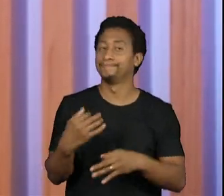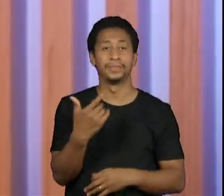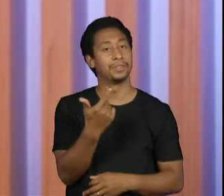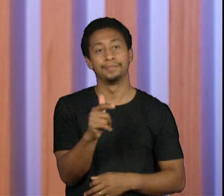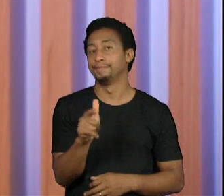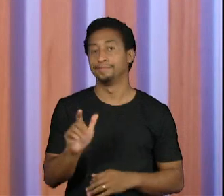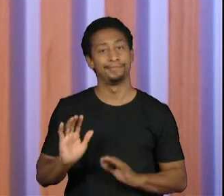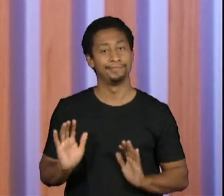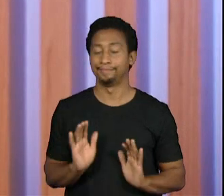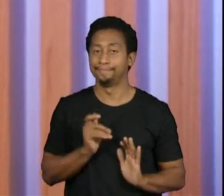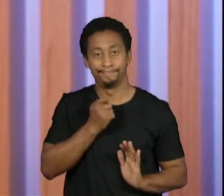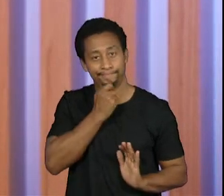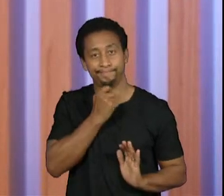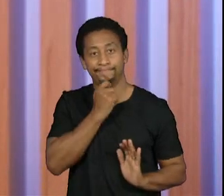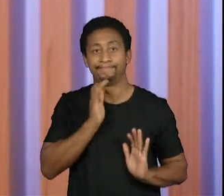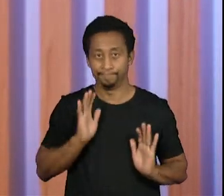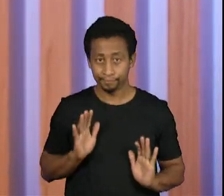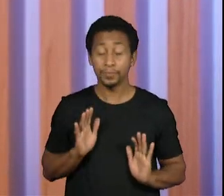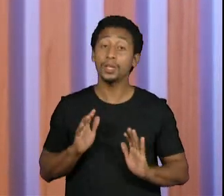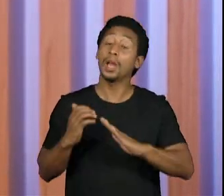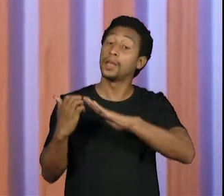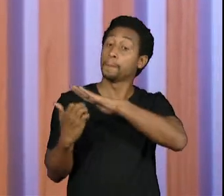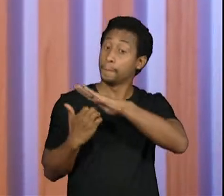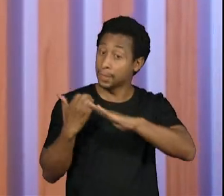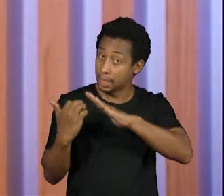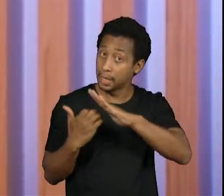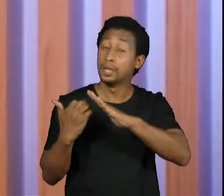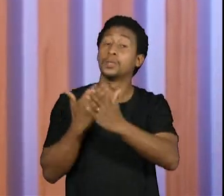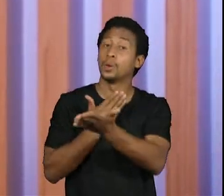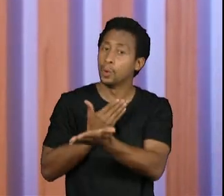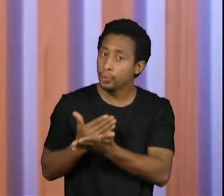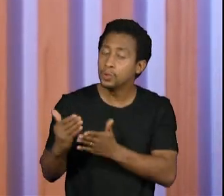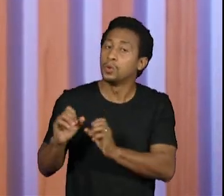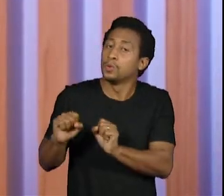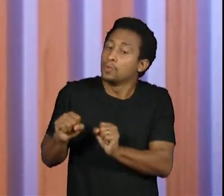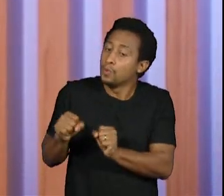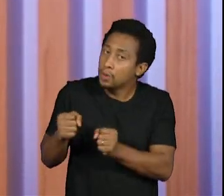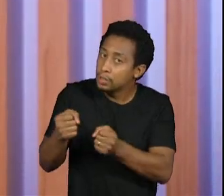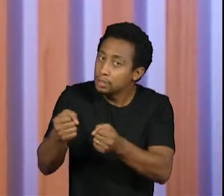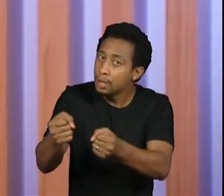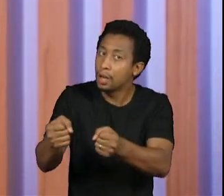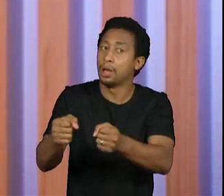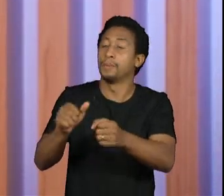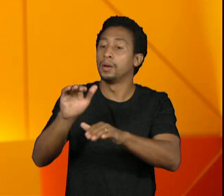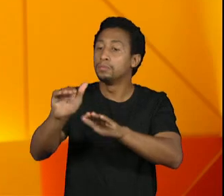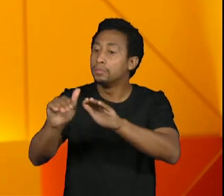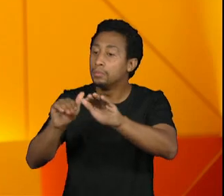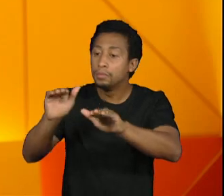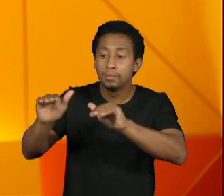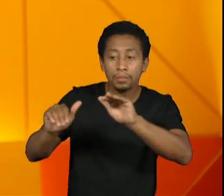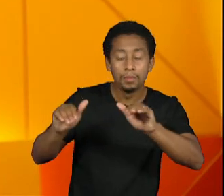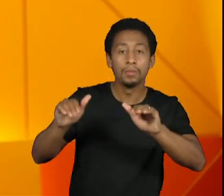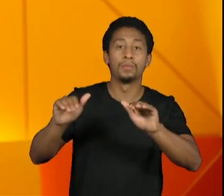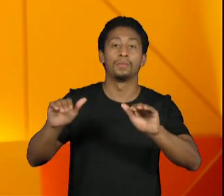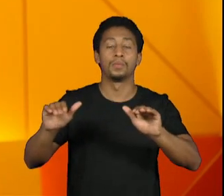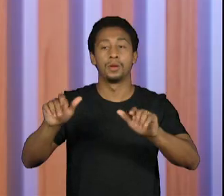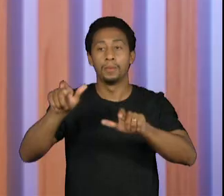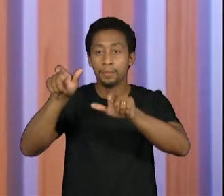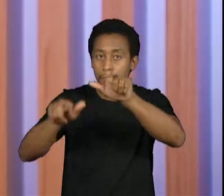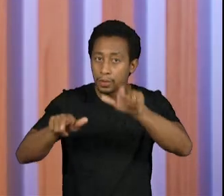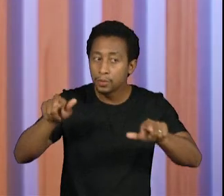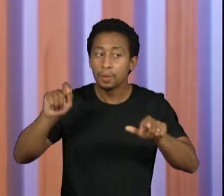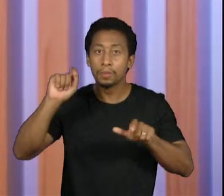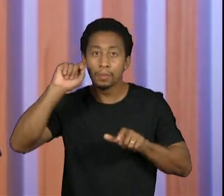se contratar e para se ter uma presença de pessoas negras nos seus quadros. Mas ainda é algo muito